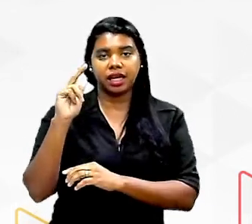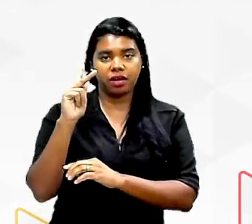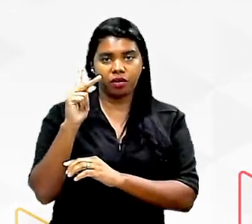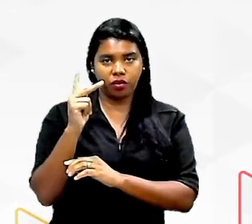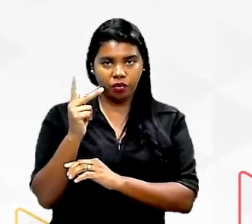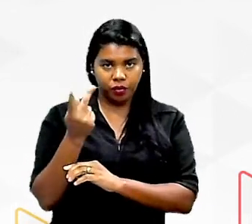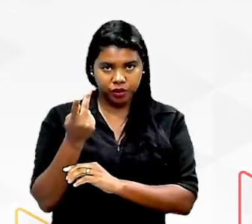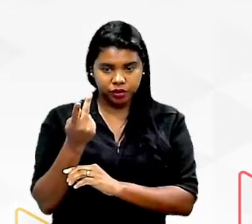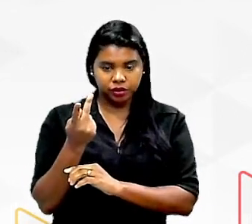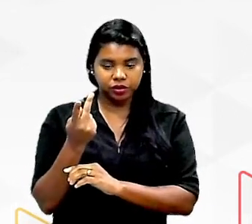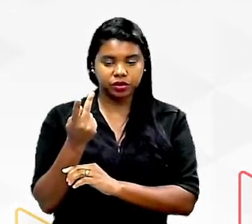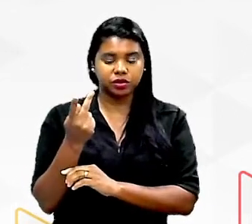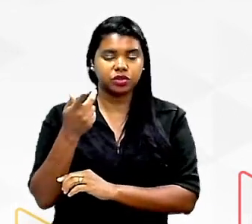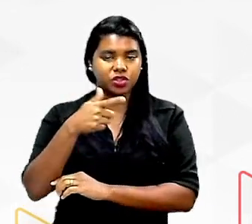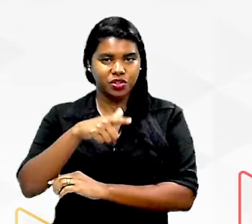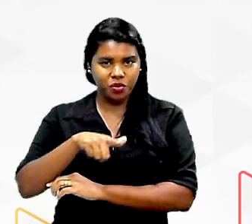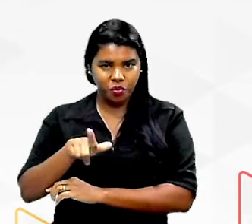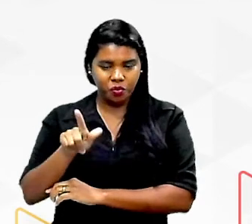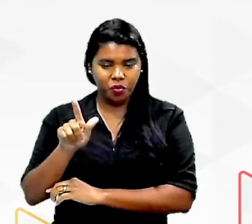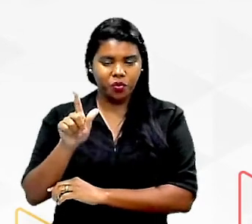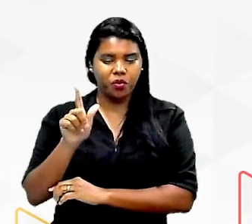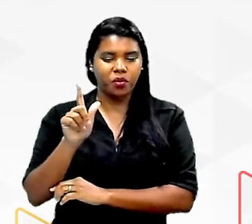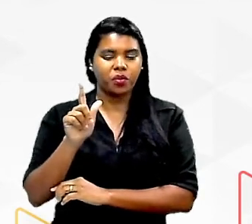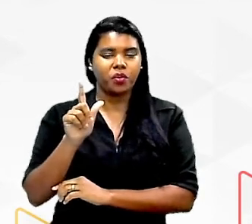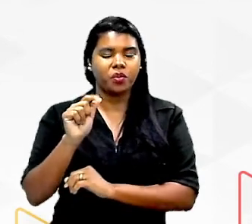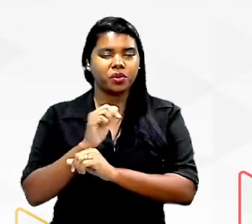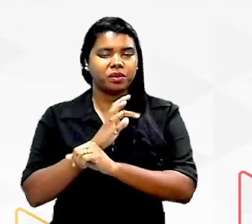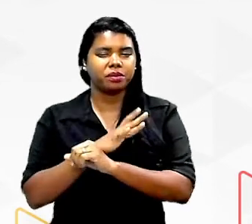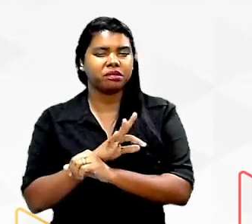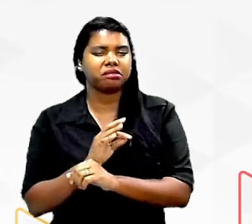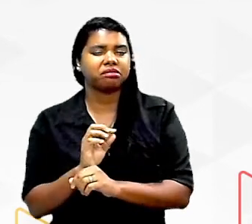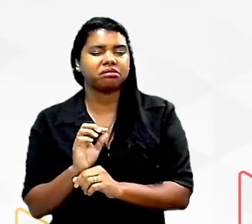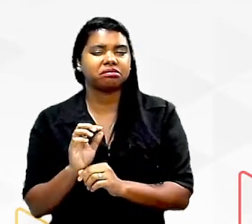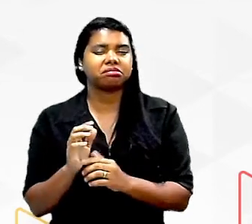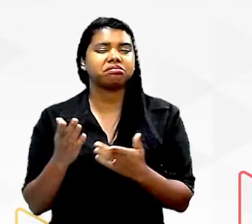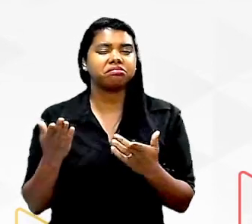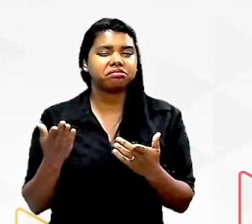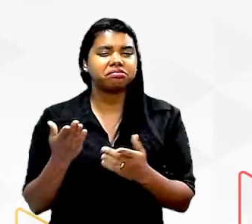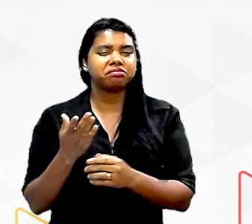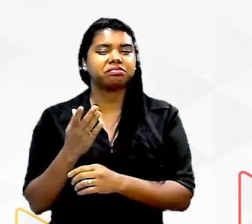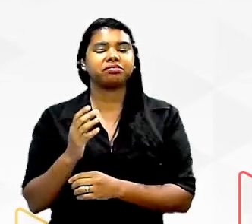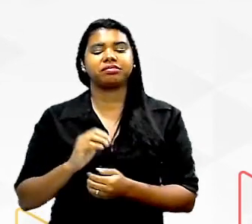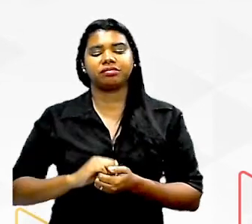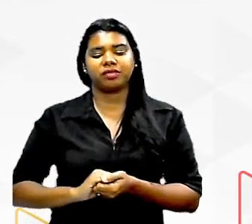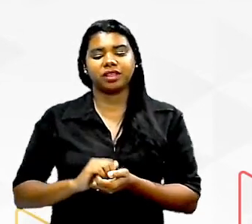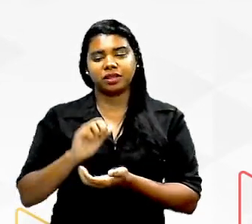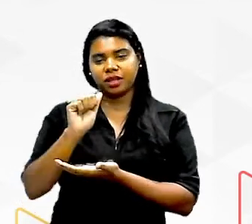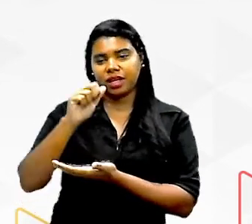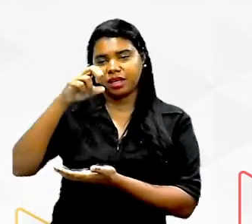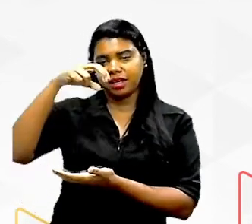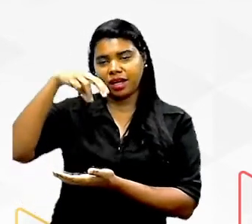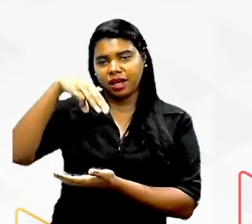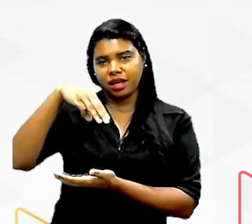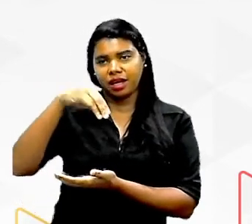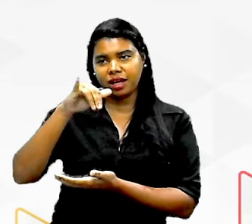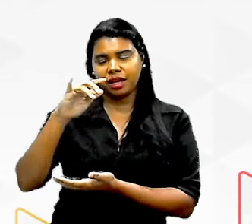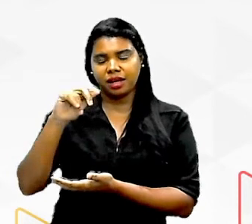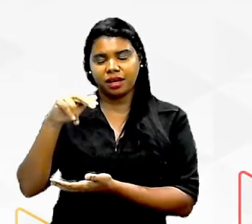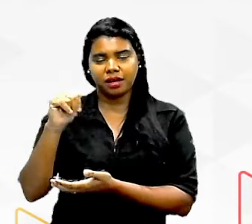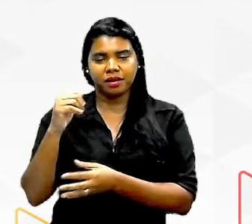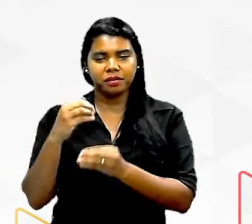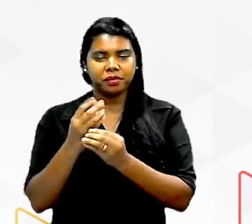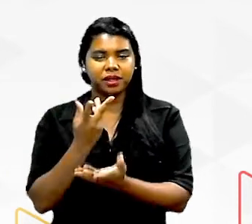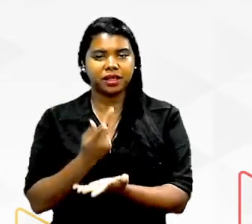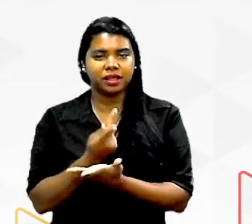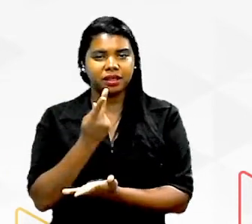de um outro aminoácido que hidrogênio é esse um hidrogênio do grupo amatoamina quando isso acontece a